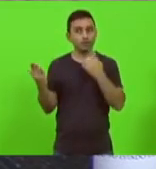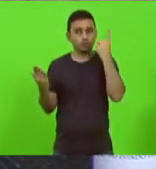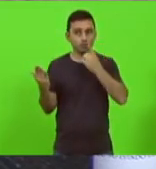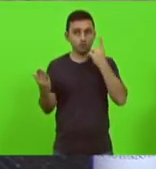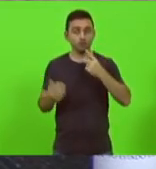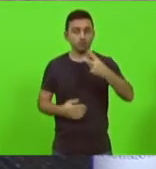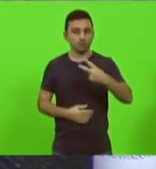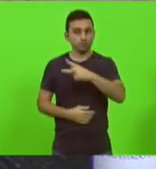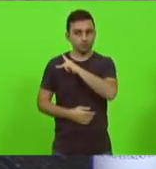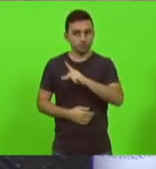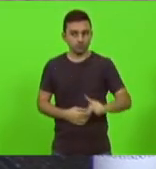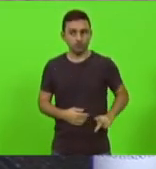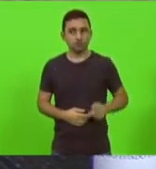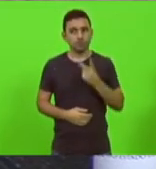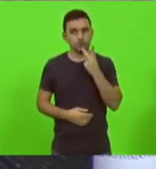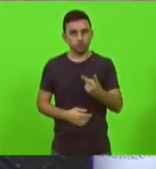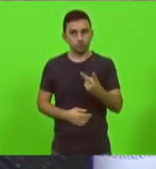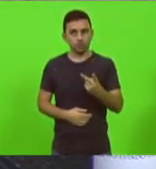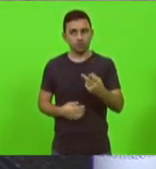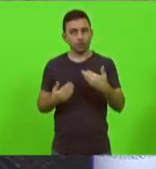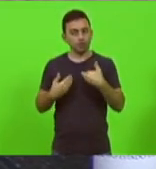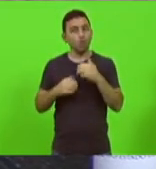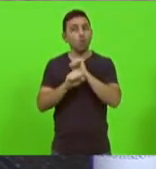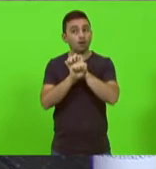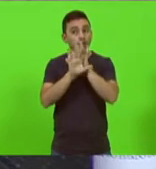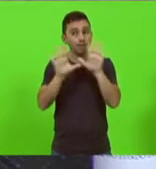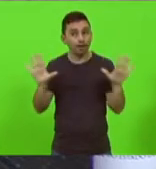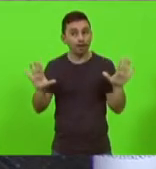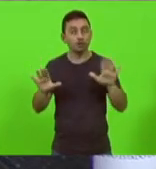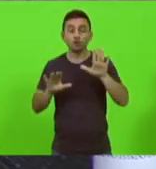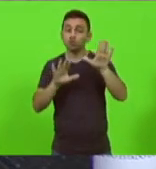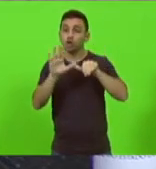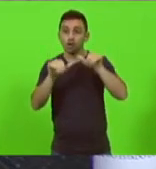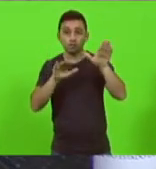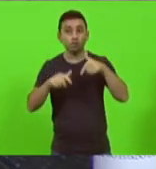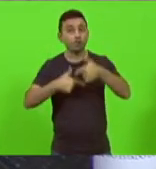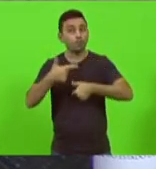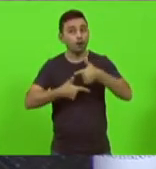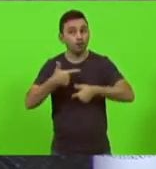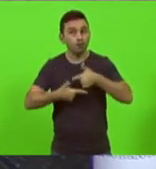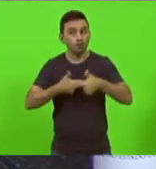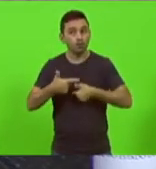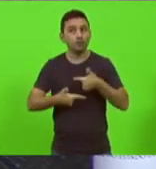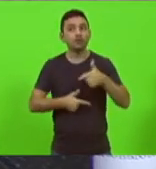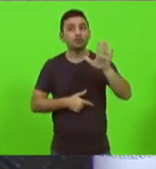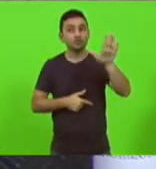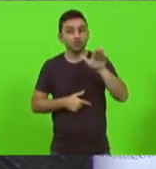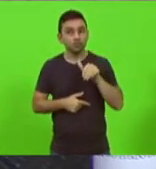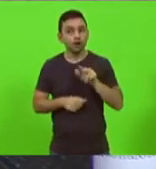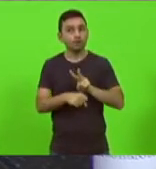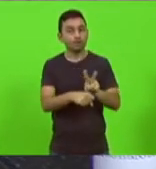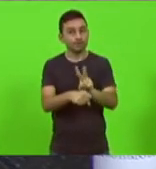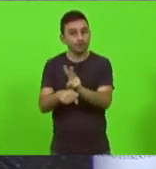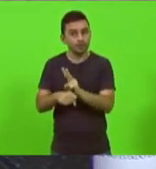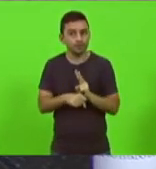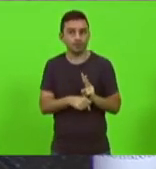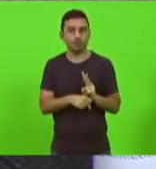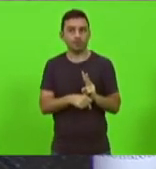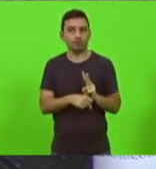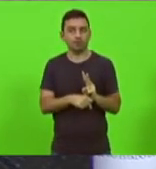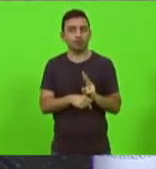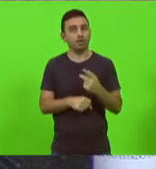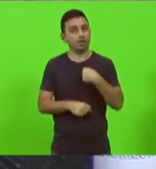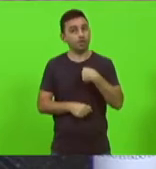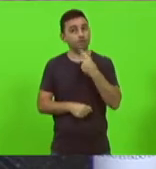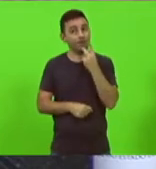-presidente acabou de dizer o que eu fiz foi claro eu fiz uma convocação ao trabalho uma convocação a fiscalização eu falei